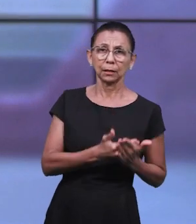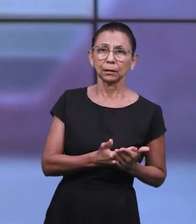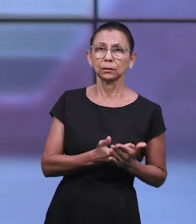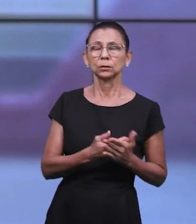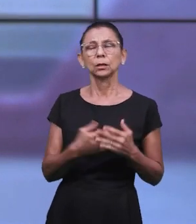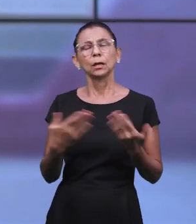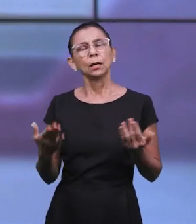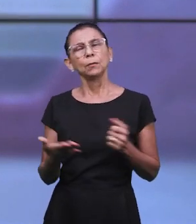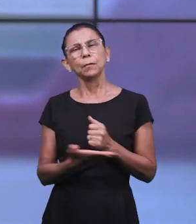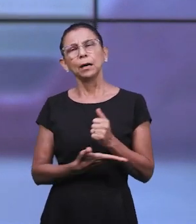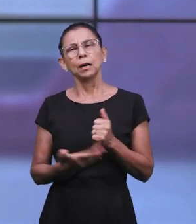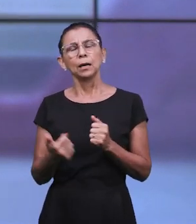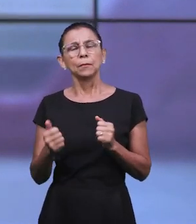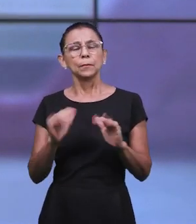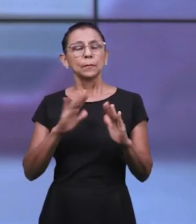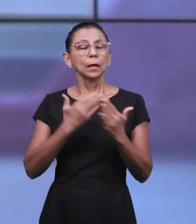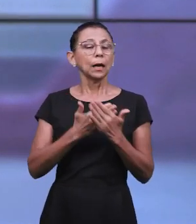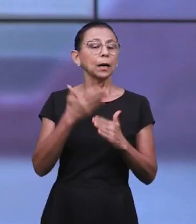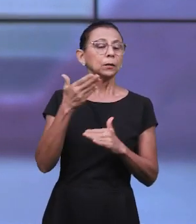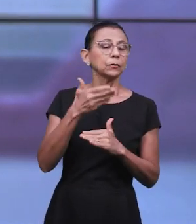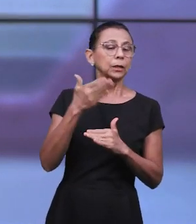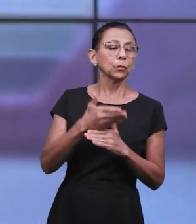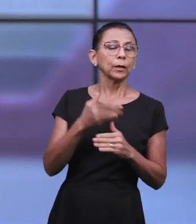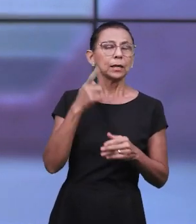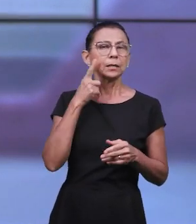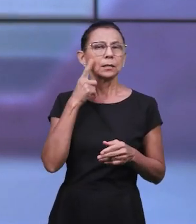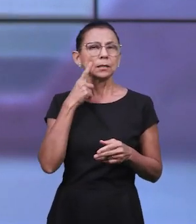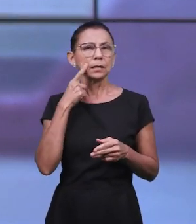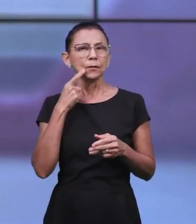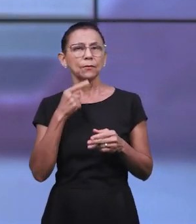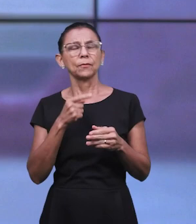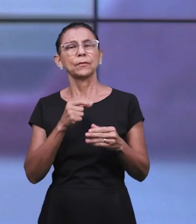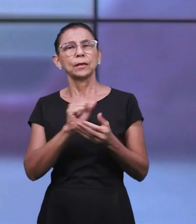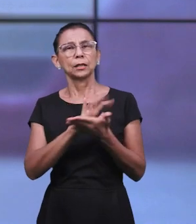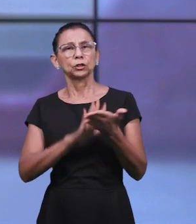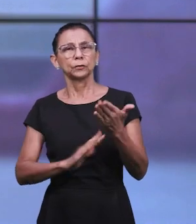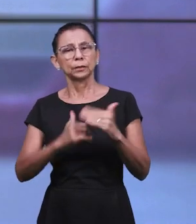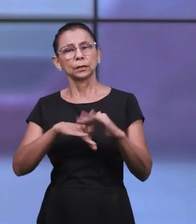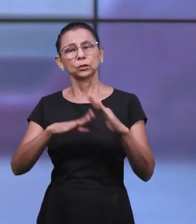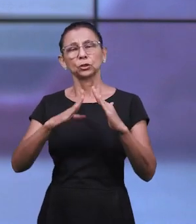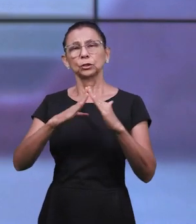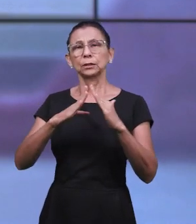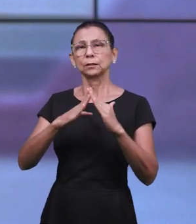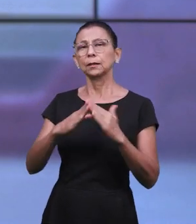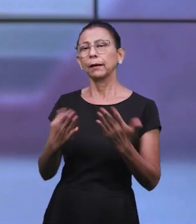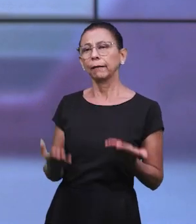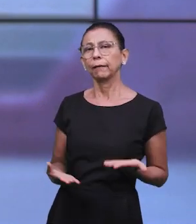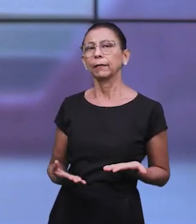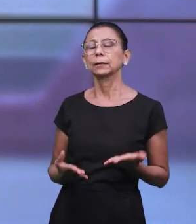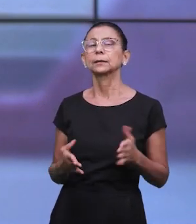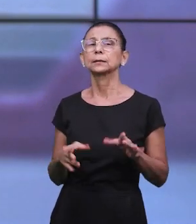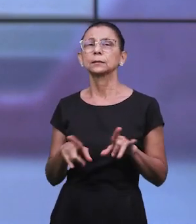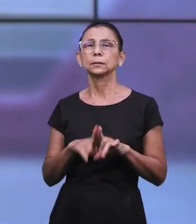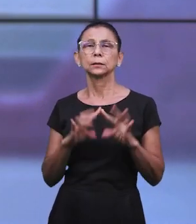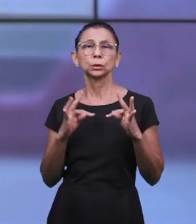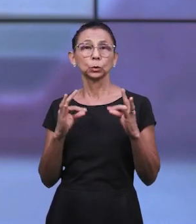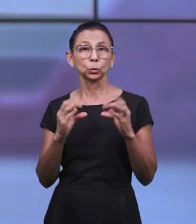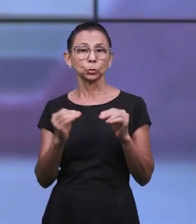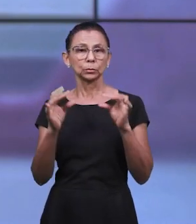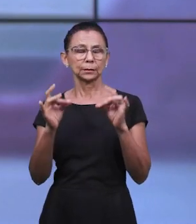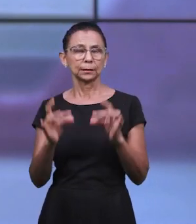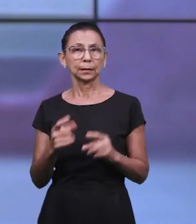básicos, como cobrar a frequência na aula, conferir o dever de casa, até questões que vão para além da escolarização